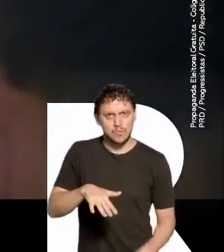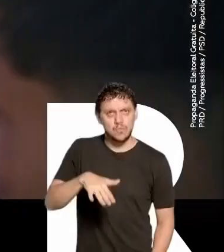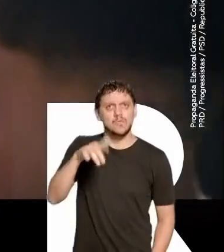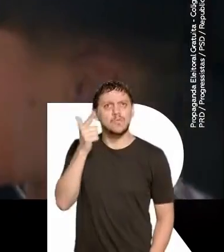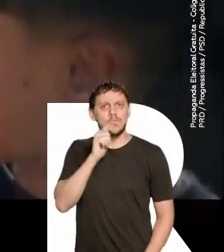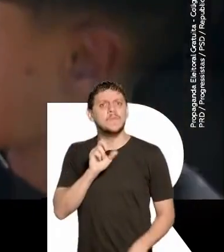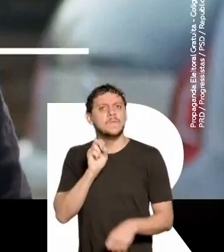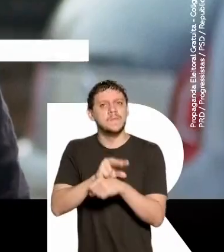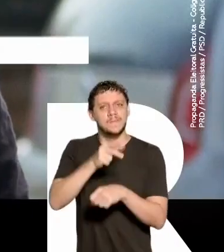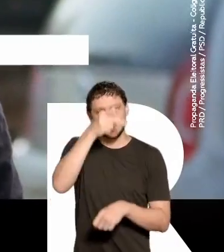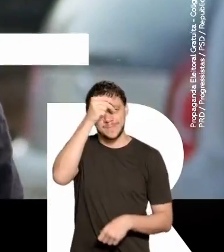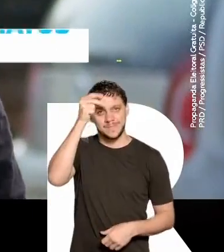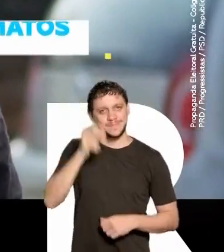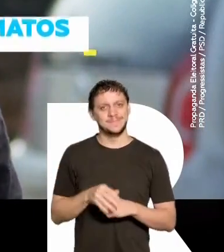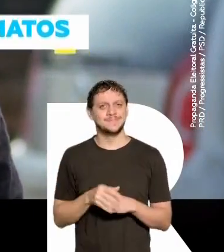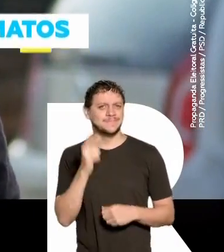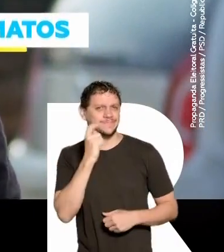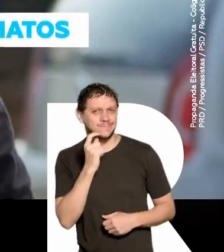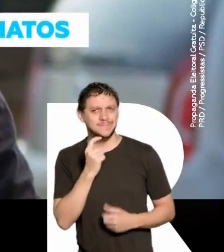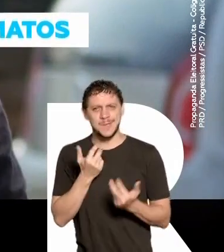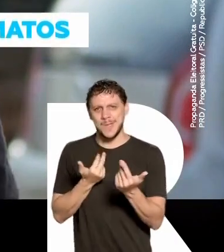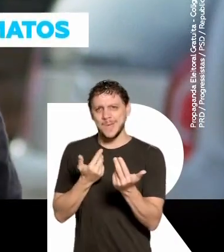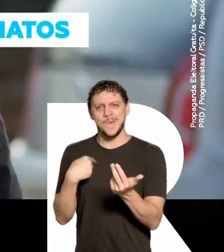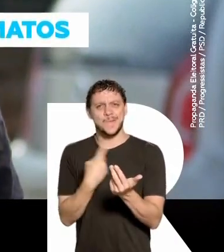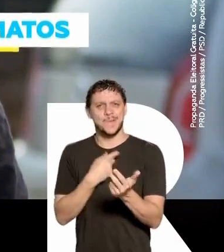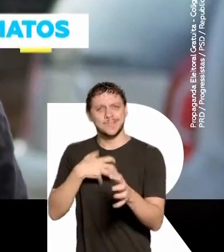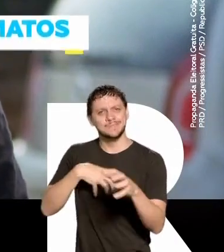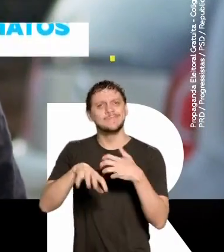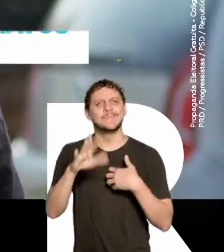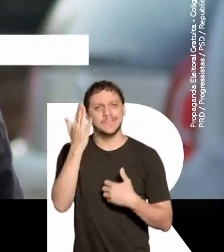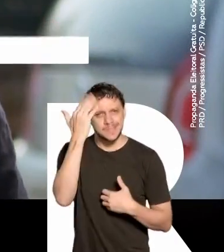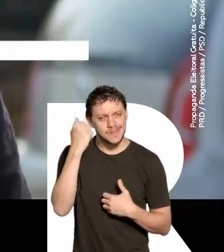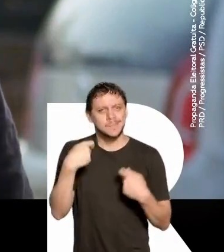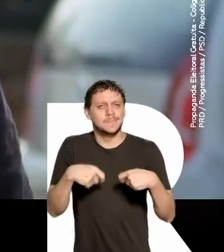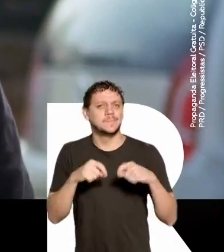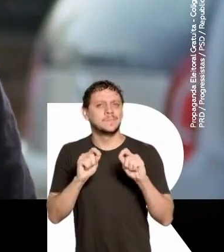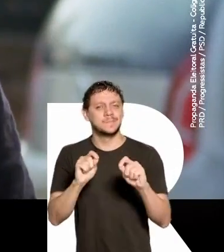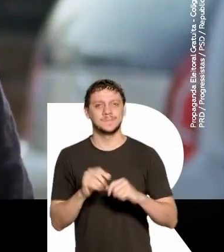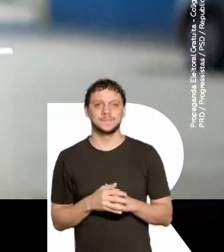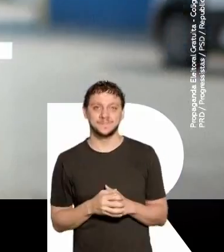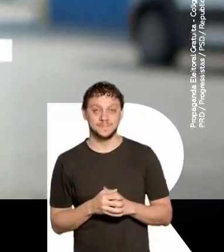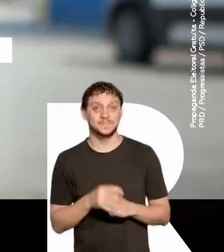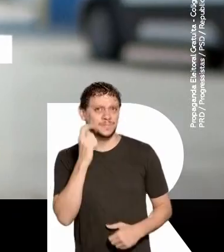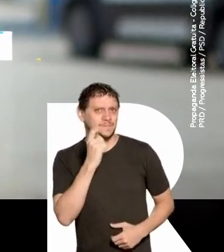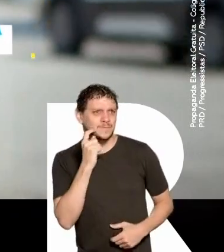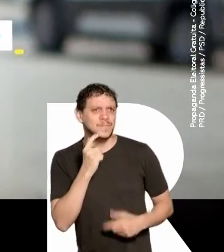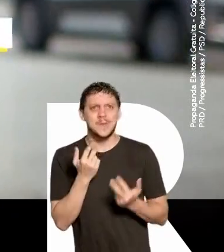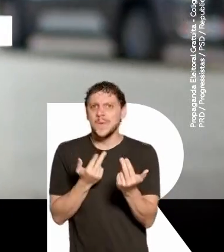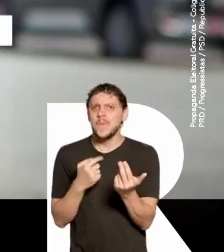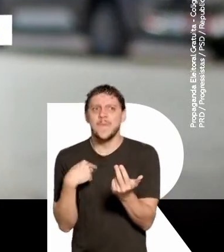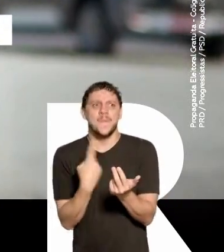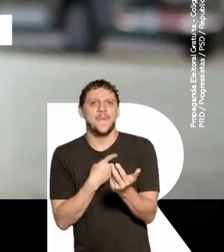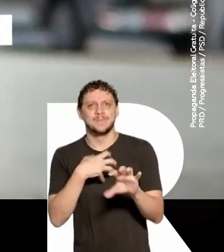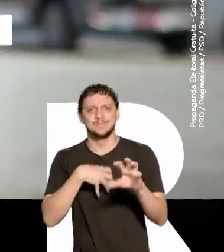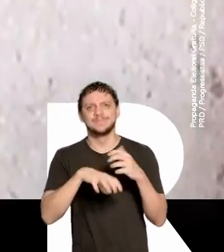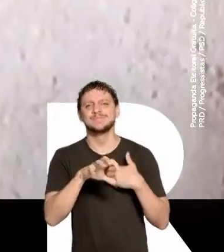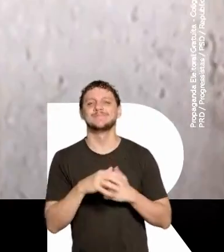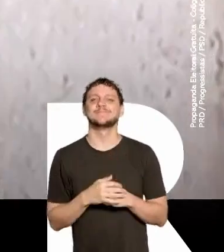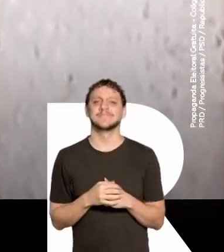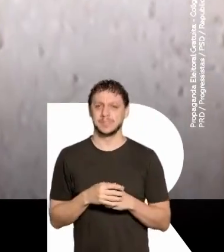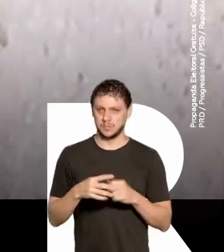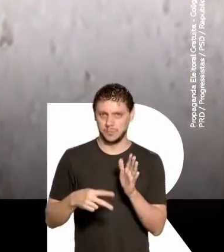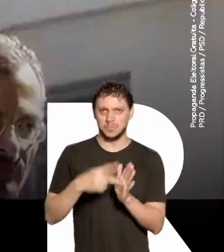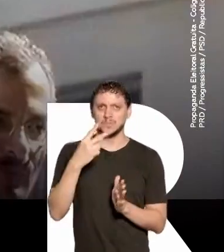cria da periferia. O Ricardo Nunes é gente como a gente e ele sabe o que a gente precisa. O Ricardo Nunes é gente como a gente.